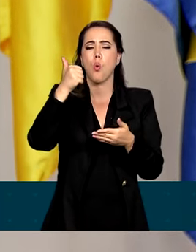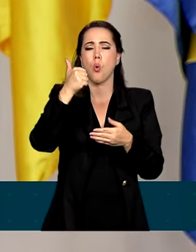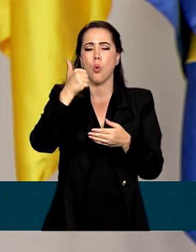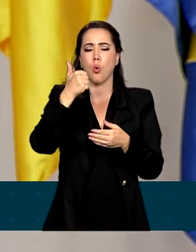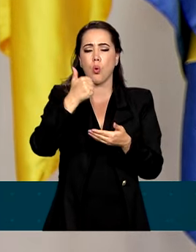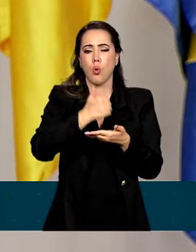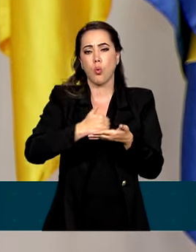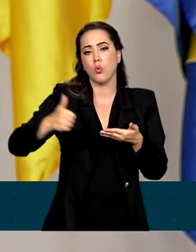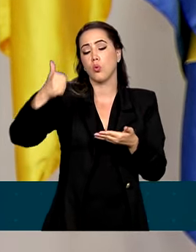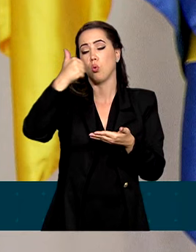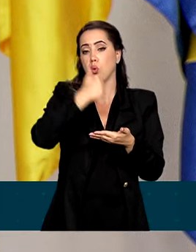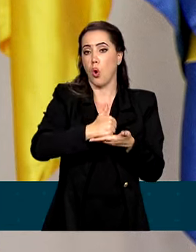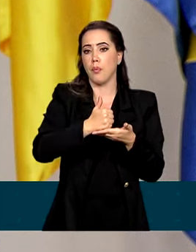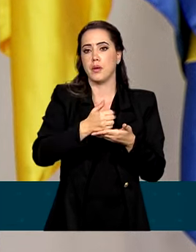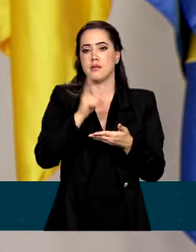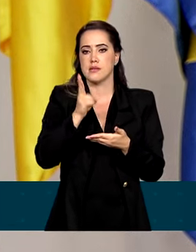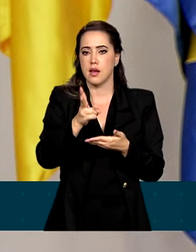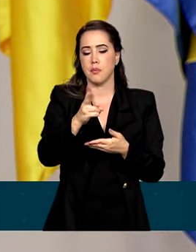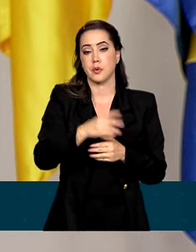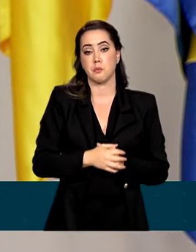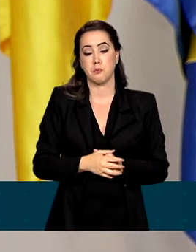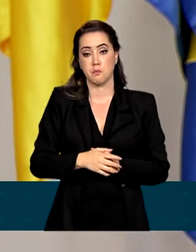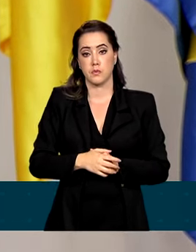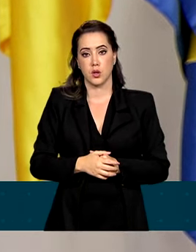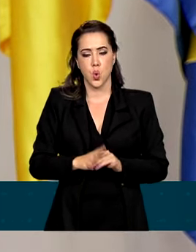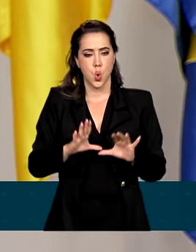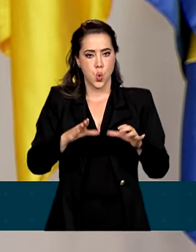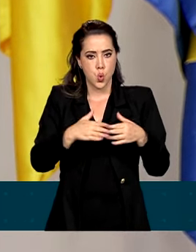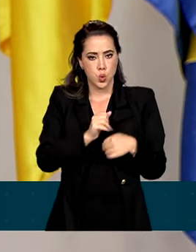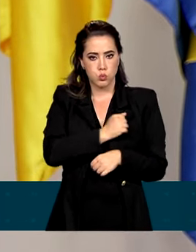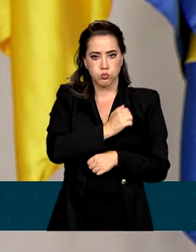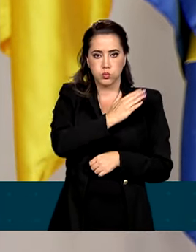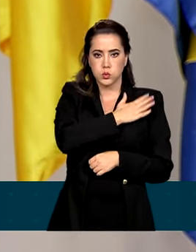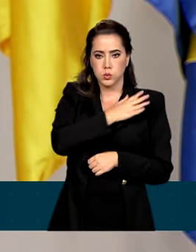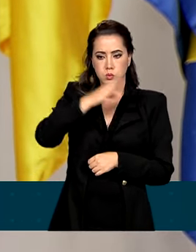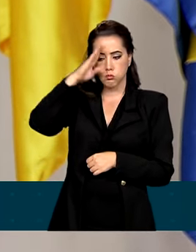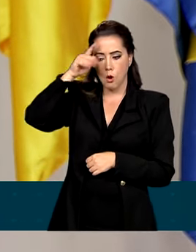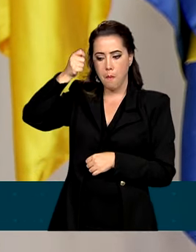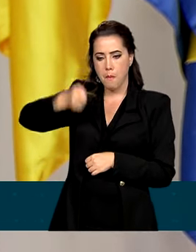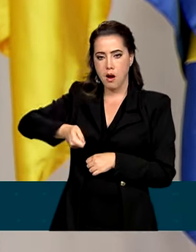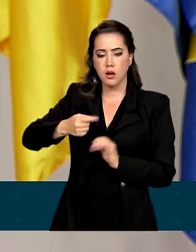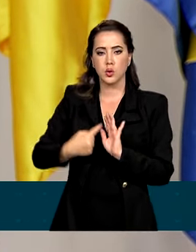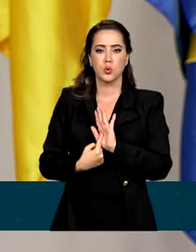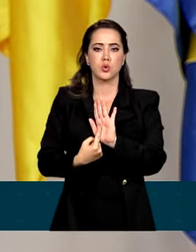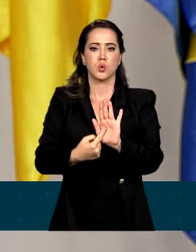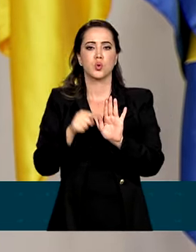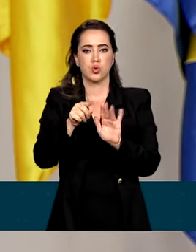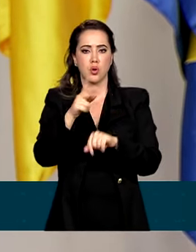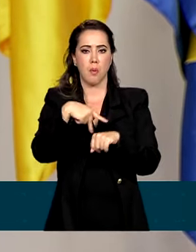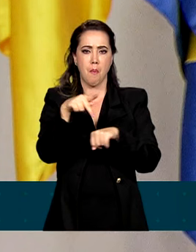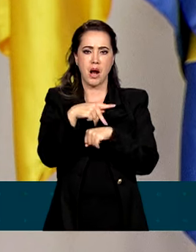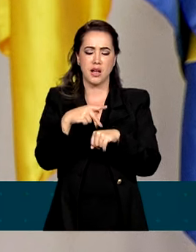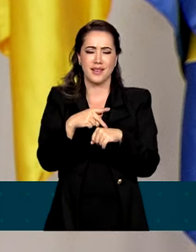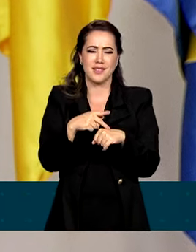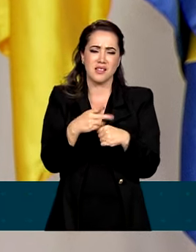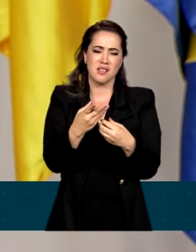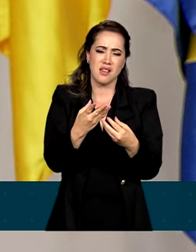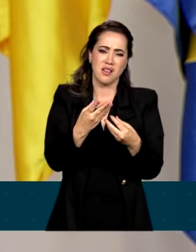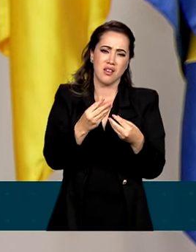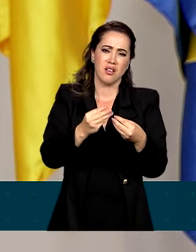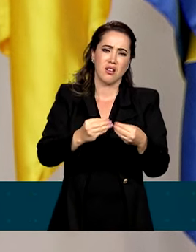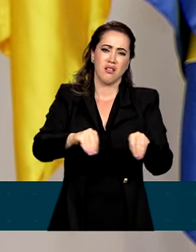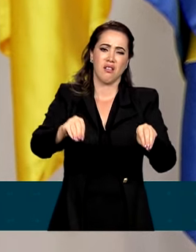Os ditadores legaram-nos um país em frangalhos, marcado pela hiperinflação, pelo